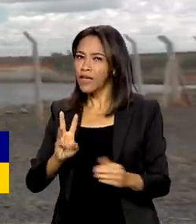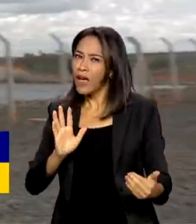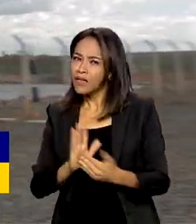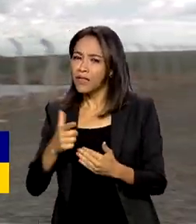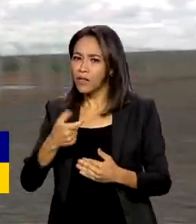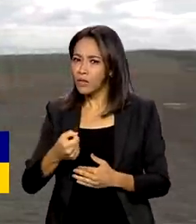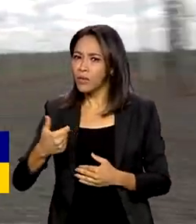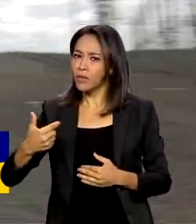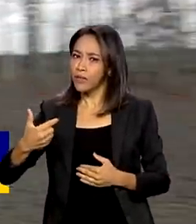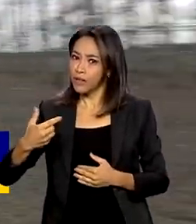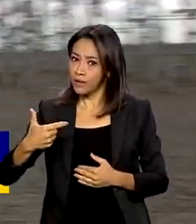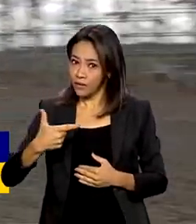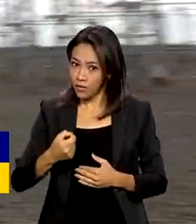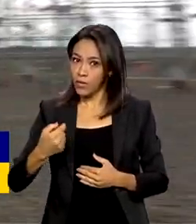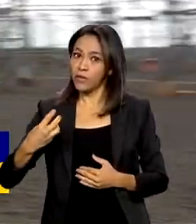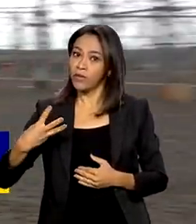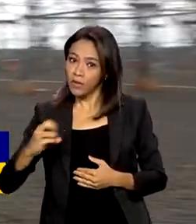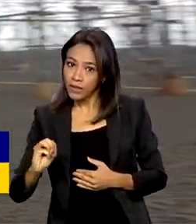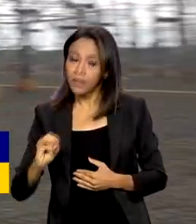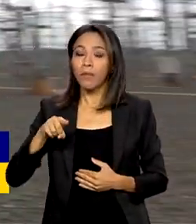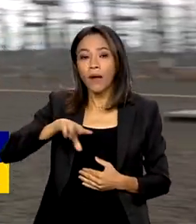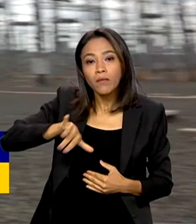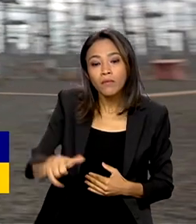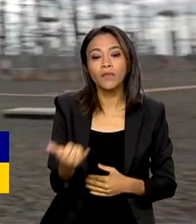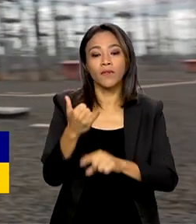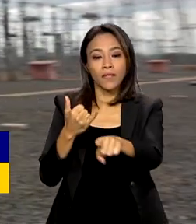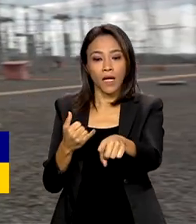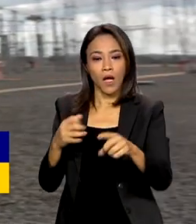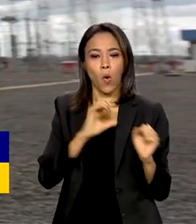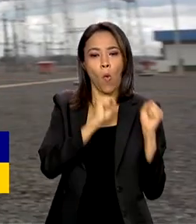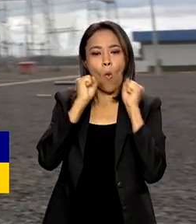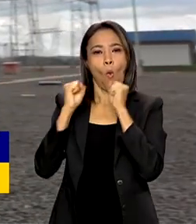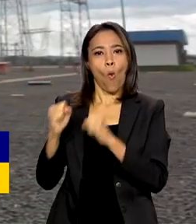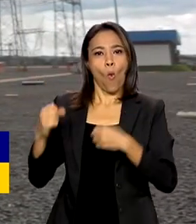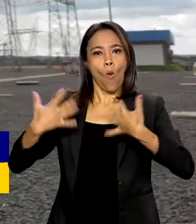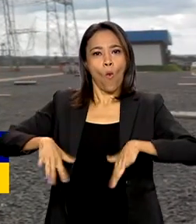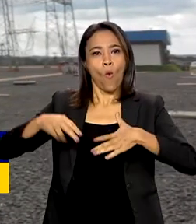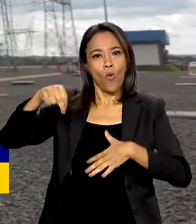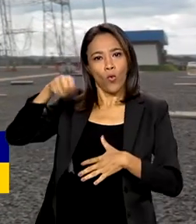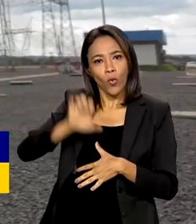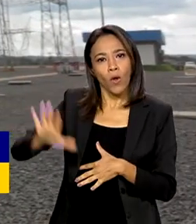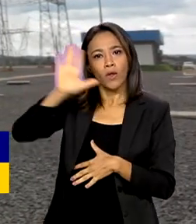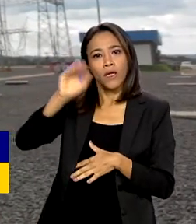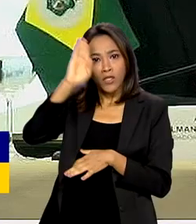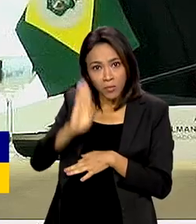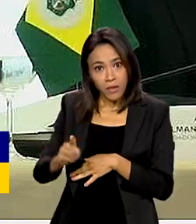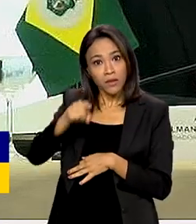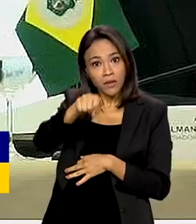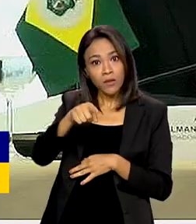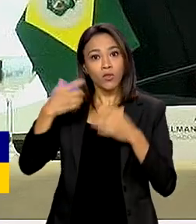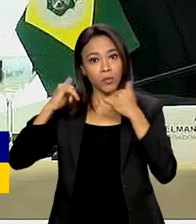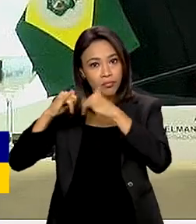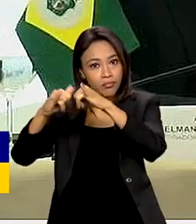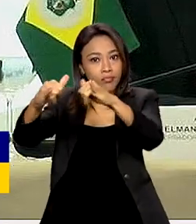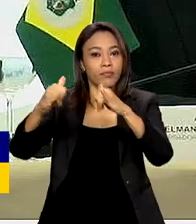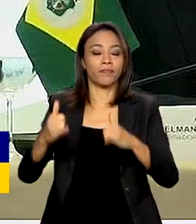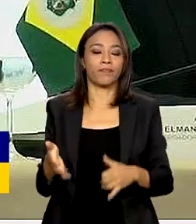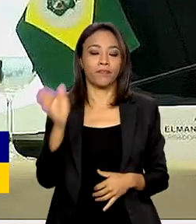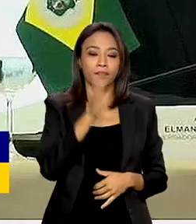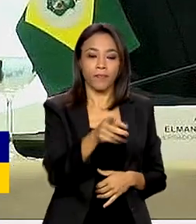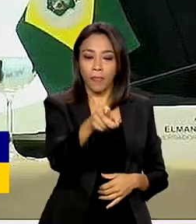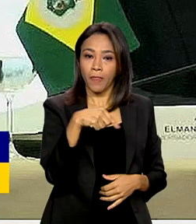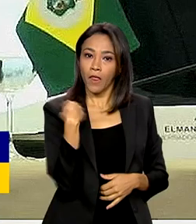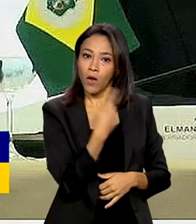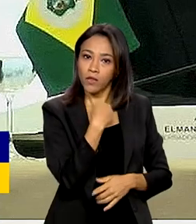E com isso, aproveitar o potencial do Nordeste brasileiro na produção de energia limpa. Trabalhamos para viabilizar